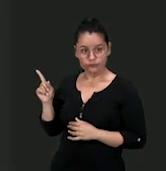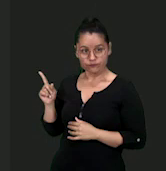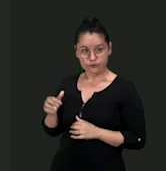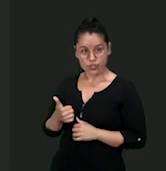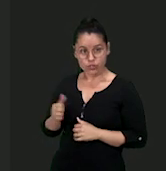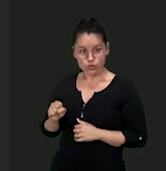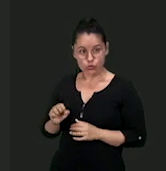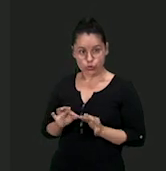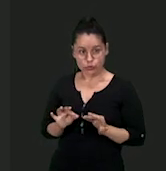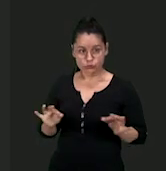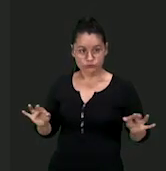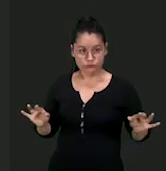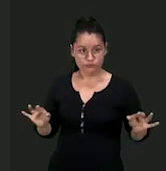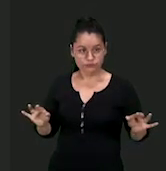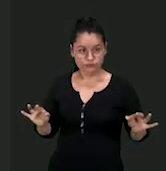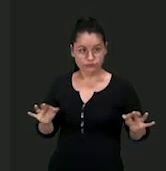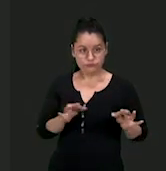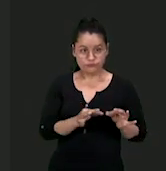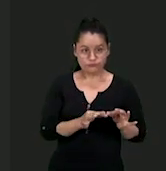ok?